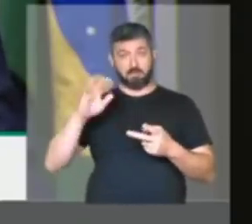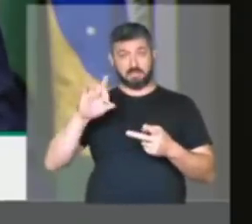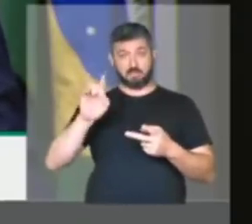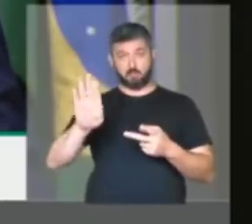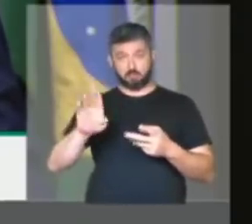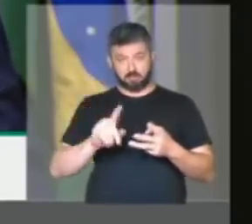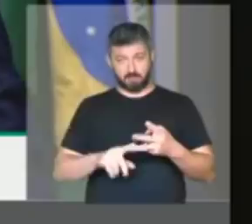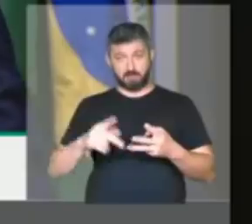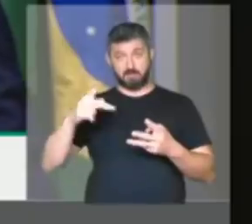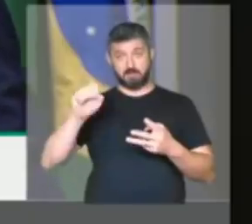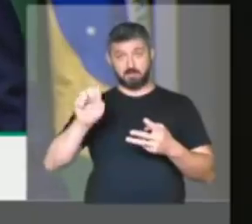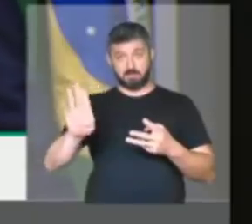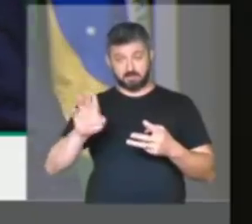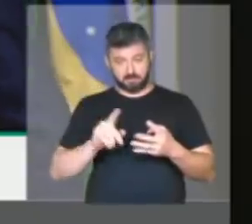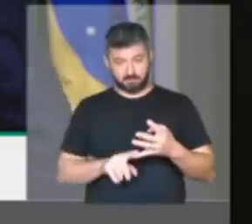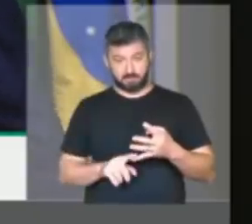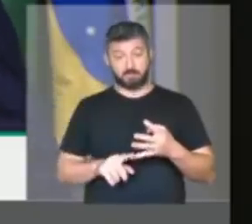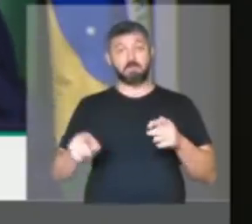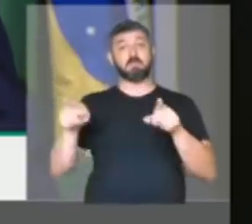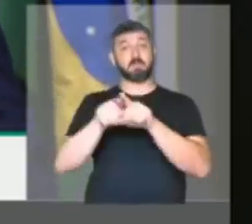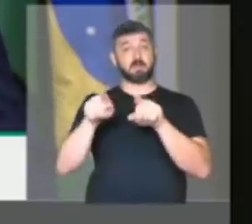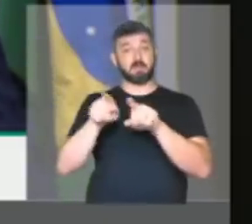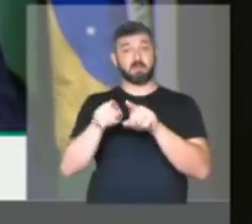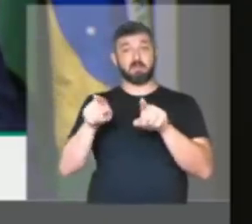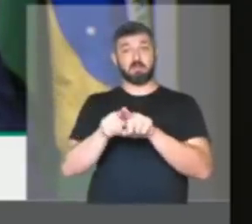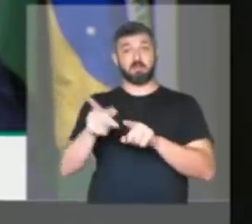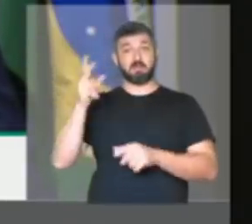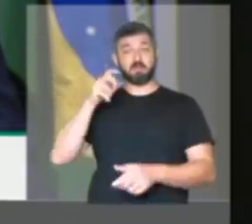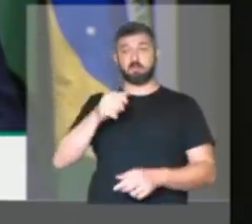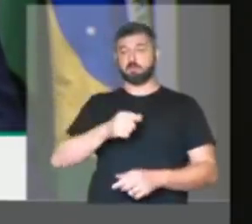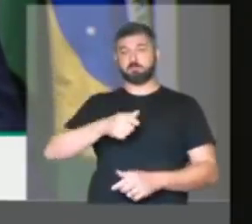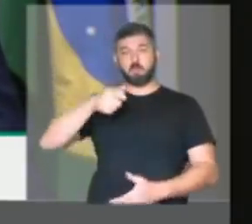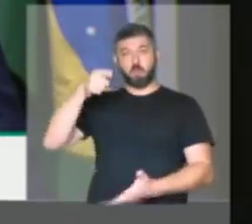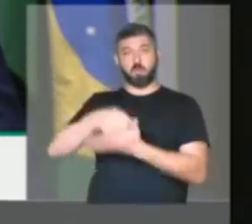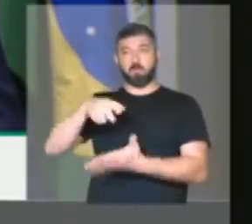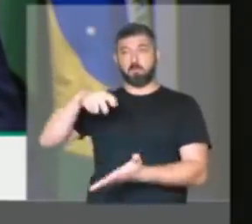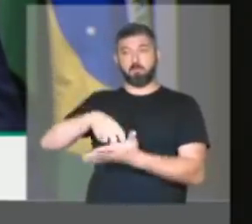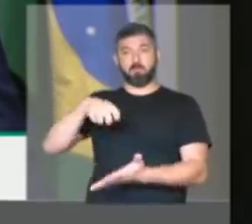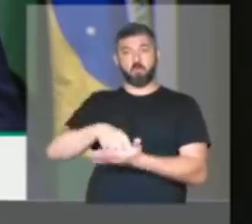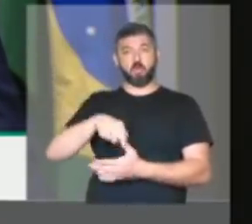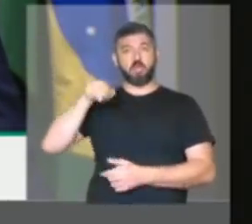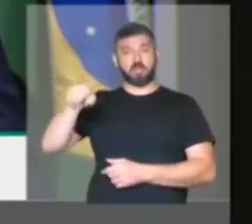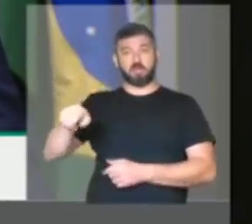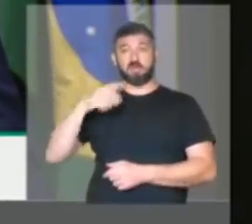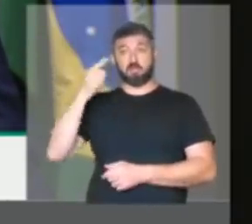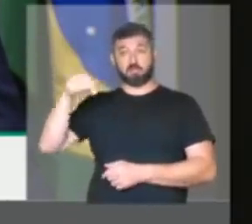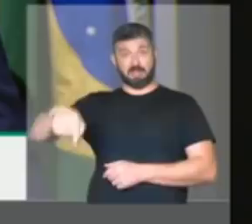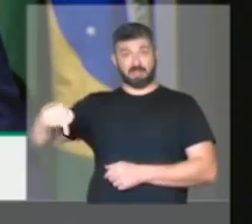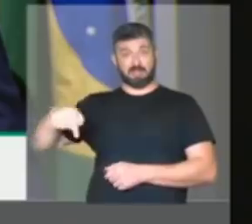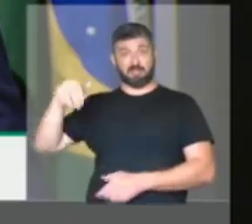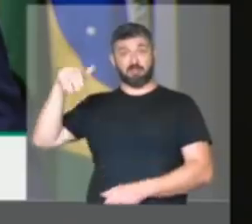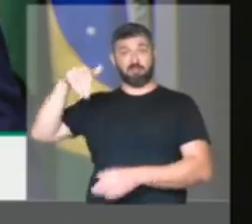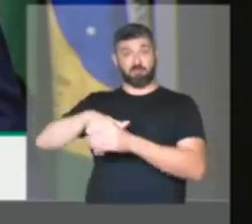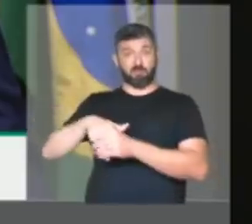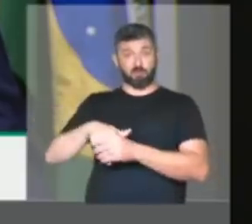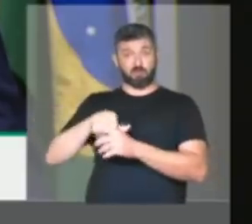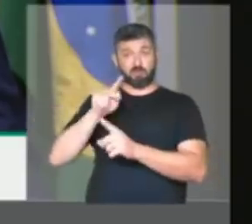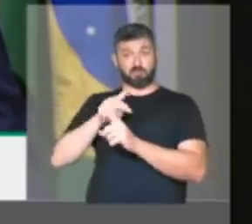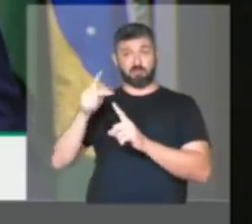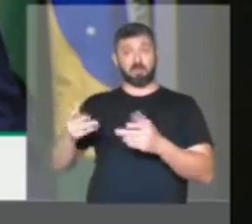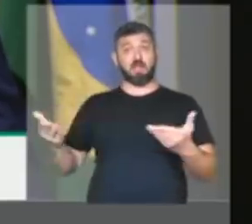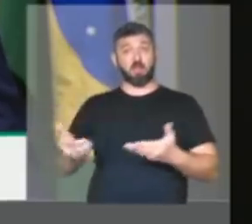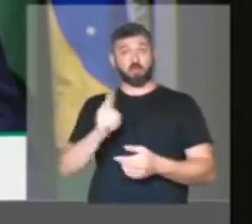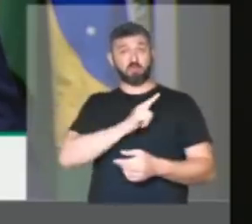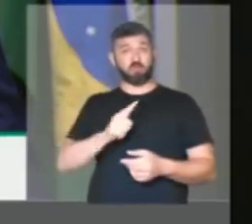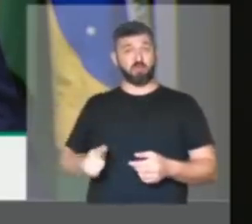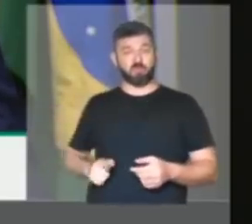PCdoB, do PSB, inclusive de partidos que puniram os parlamentares que votaram a favor da reforma previdenciária, hoje